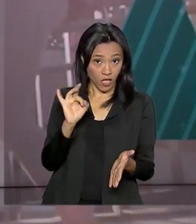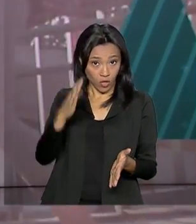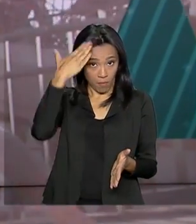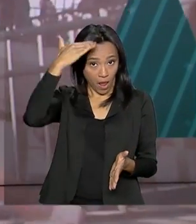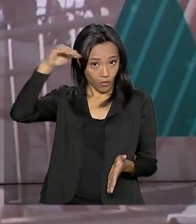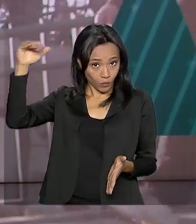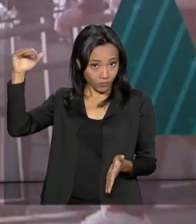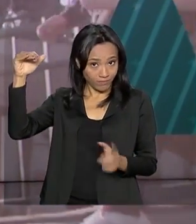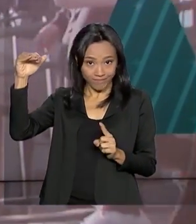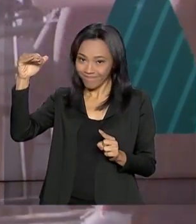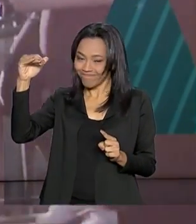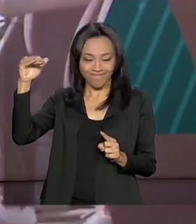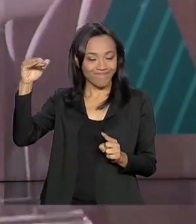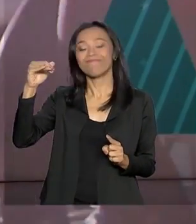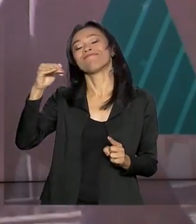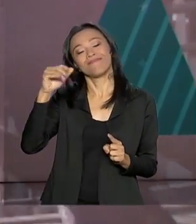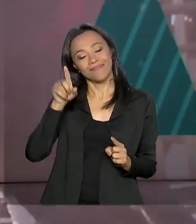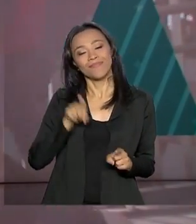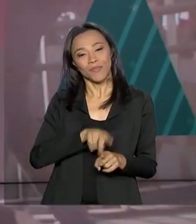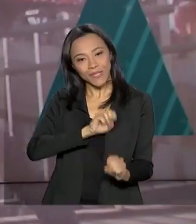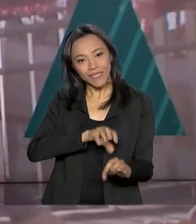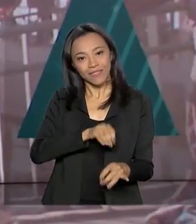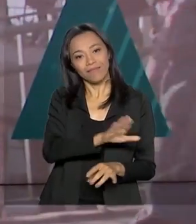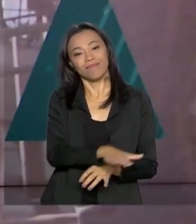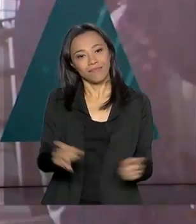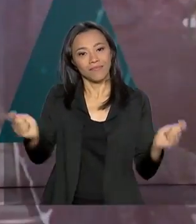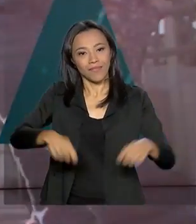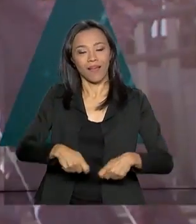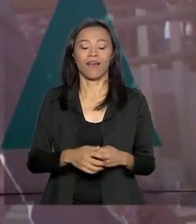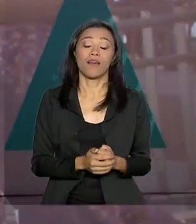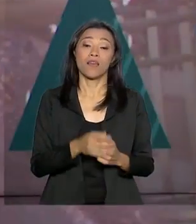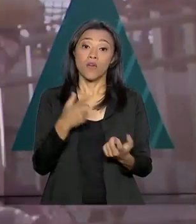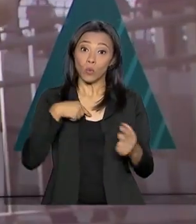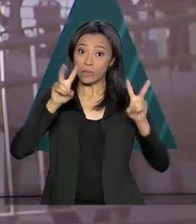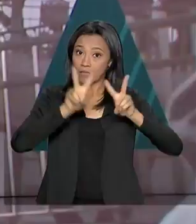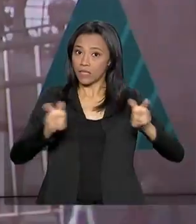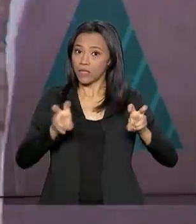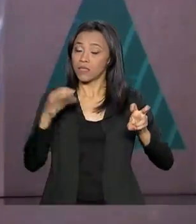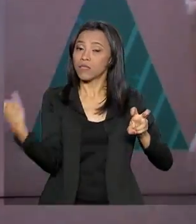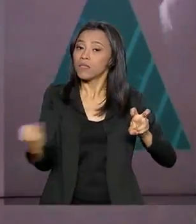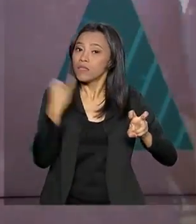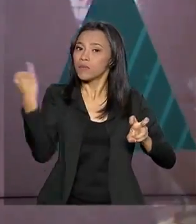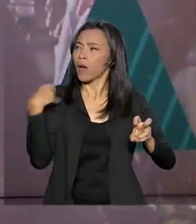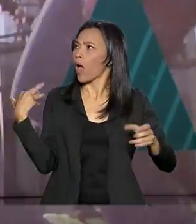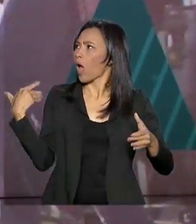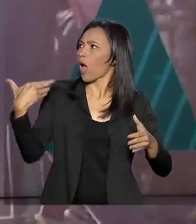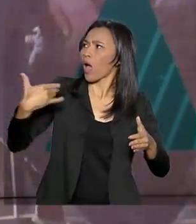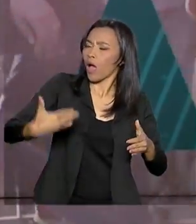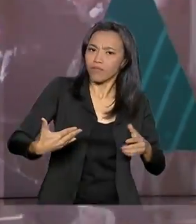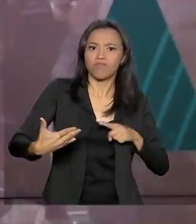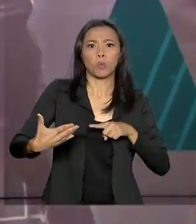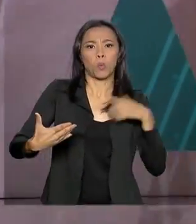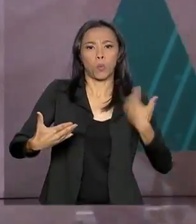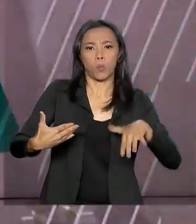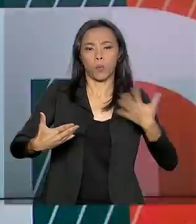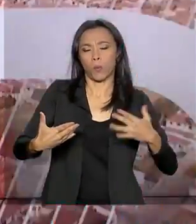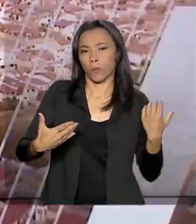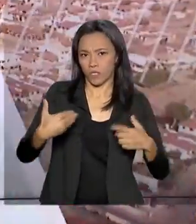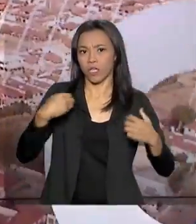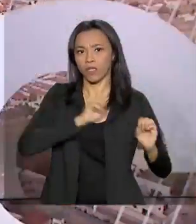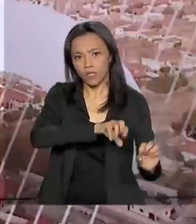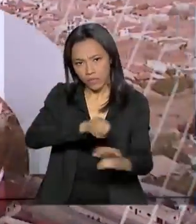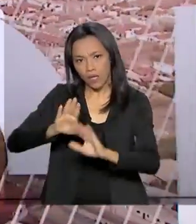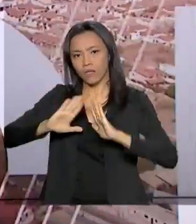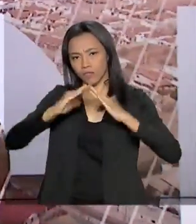adulto. A educação financeira também é assunto de criança. O tema tem ganhado importância nos últimos tempos e já vem sendo trabalhado em muitas